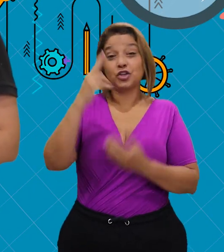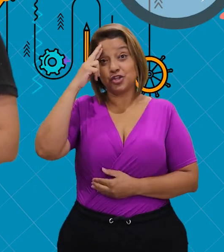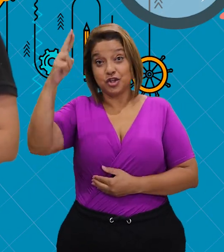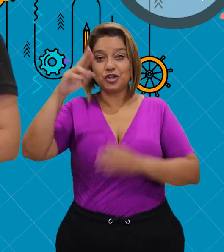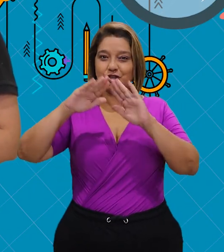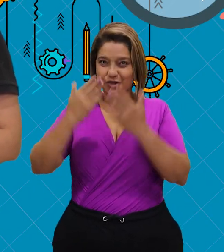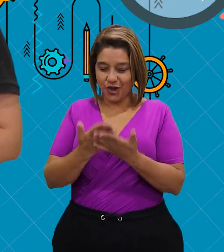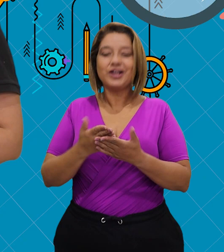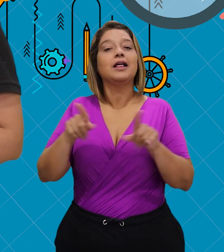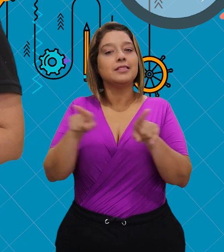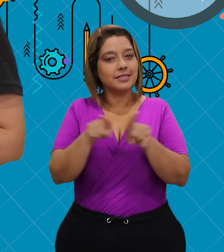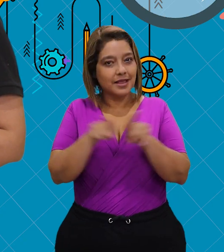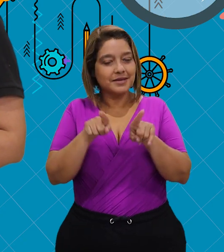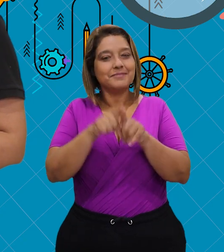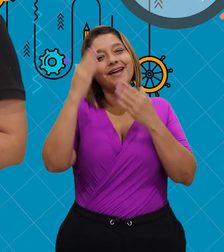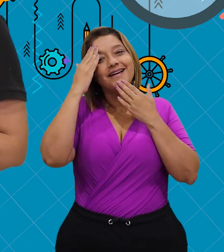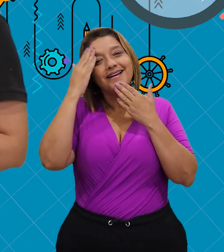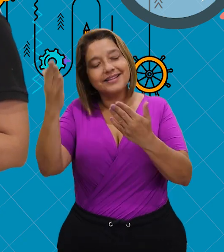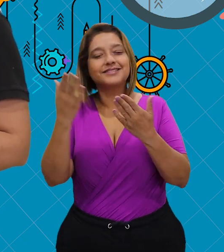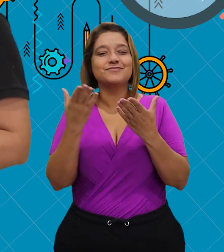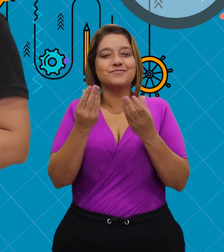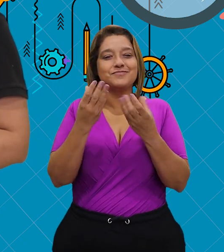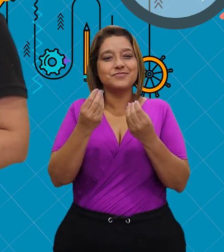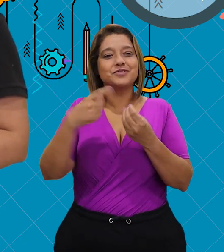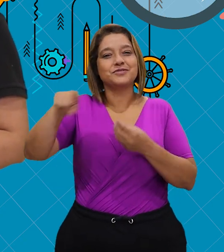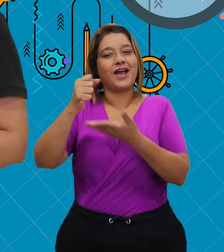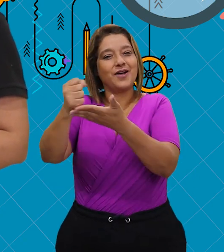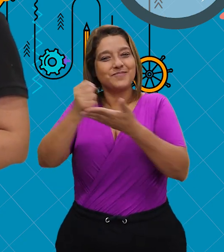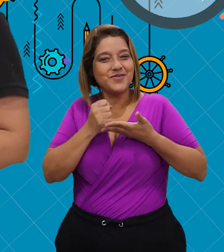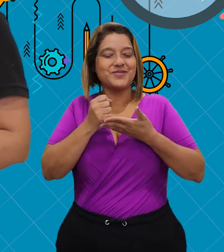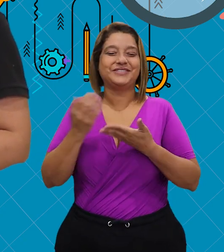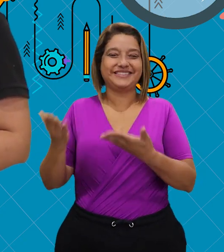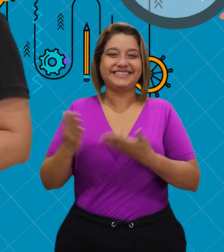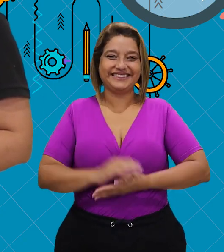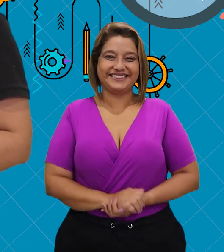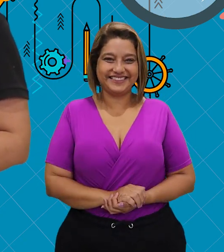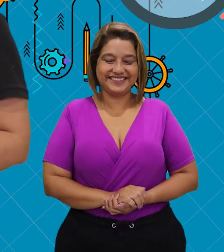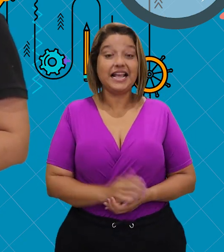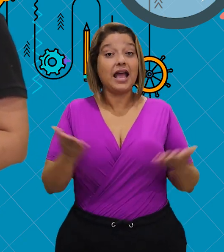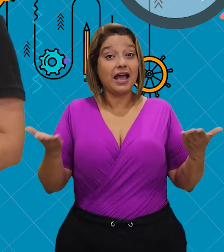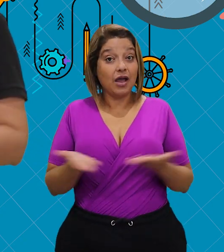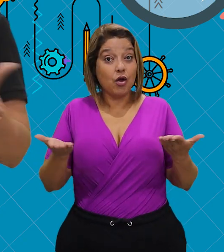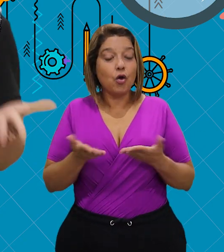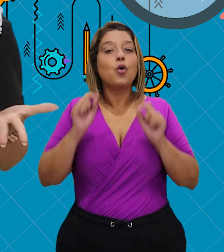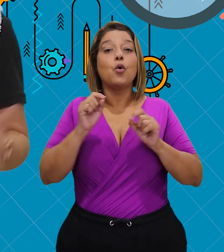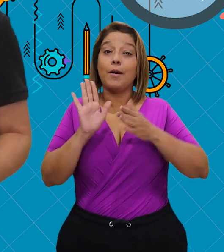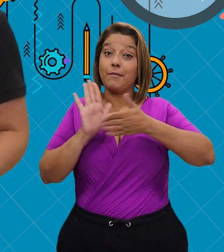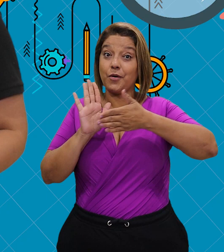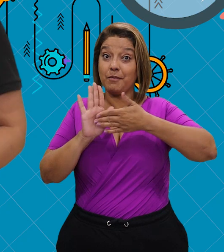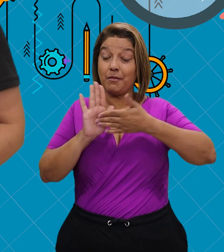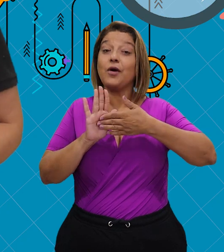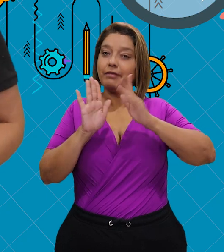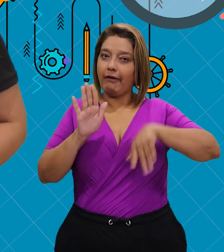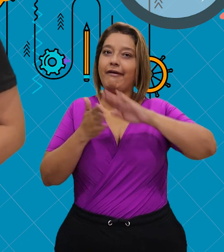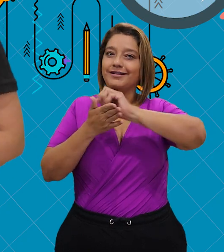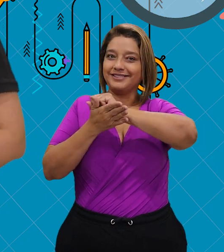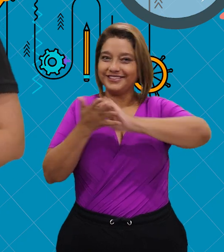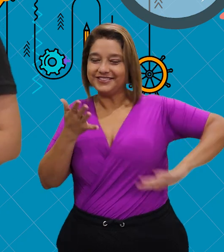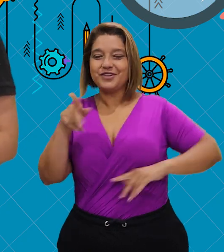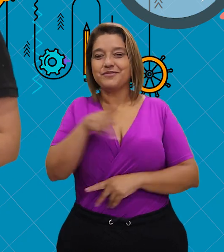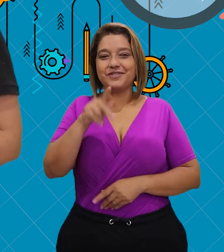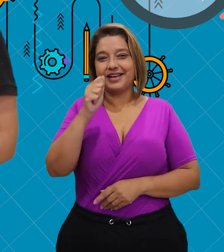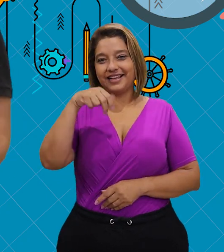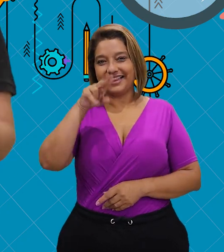e o grupo gestor da escola. E também agradecemos muito ao apoio da UFG. Foi ótimo! Agora, vamos para a